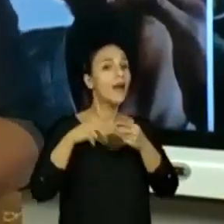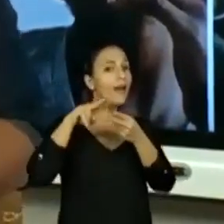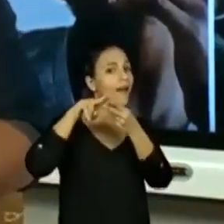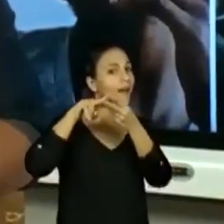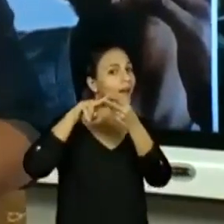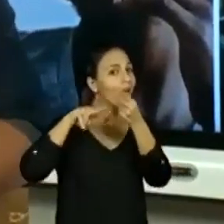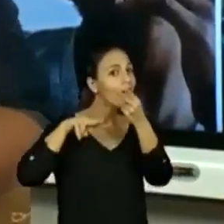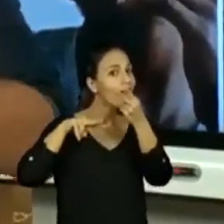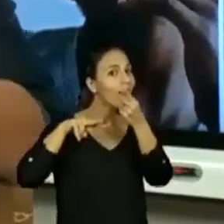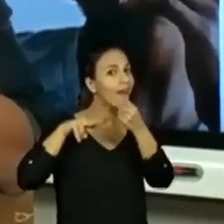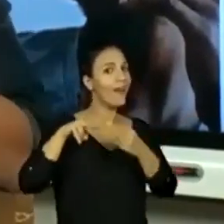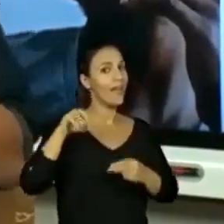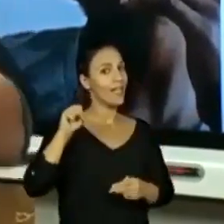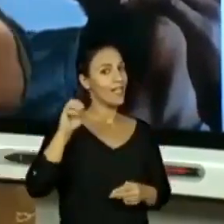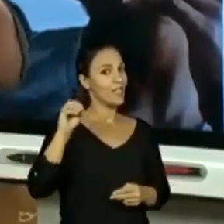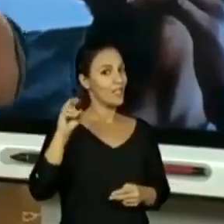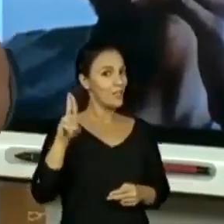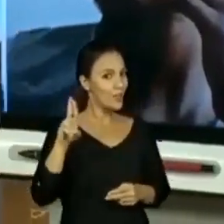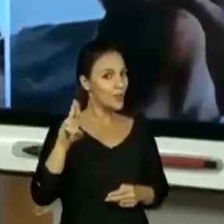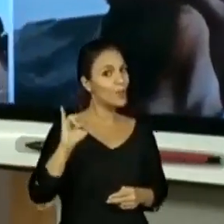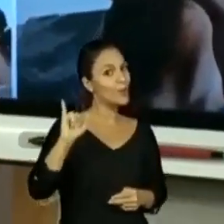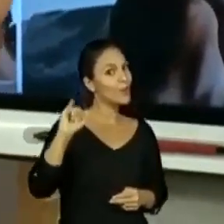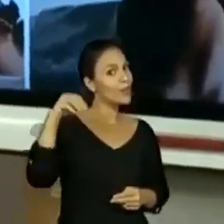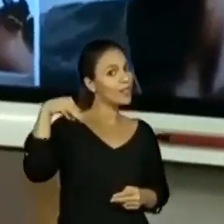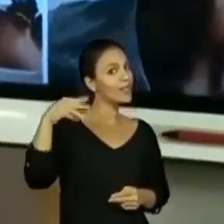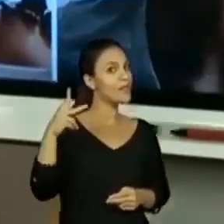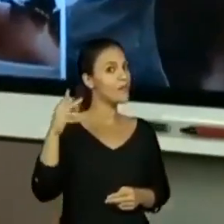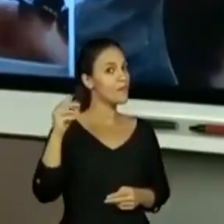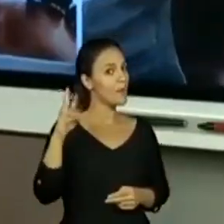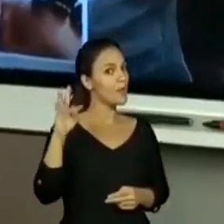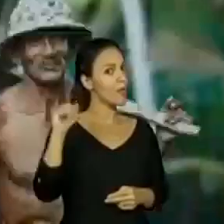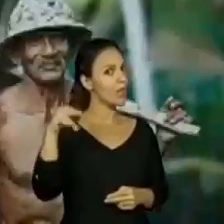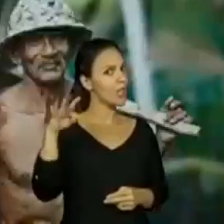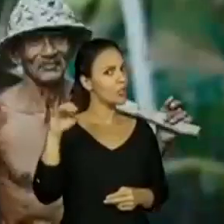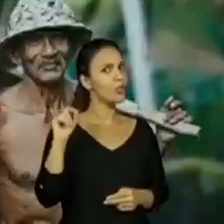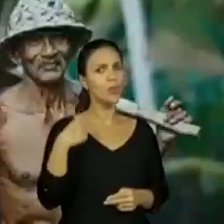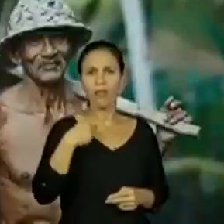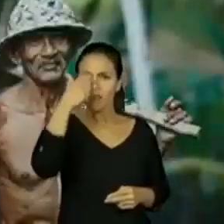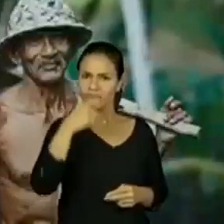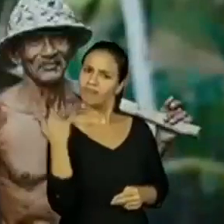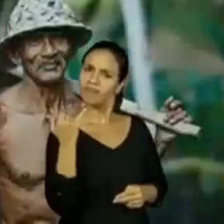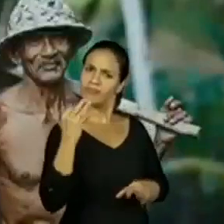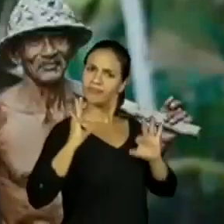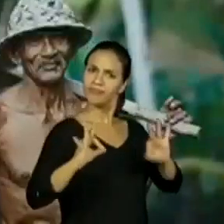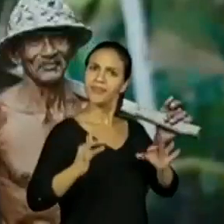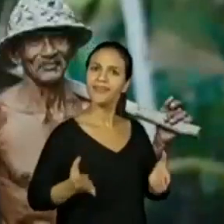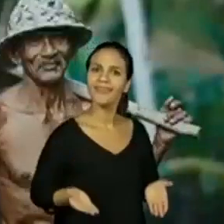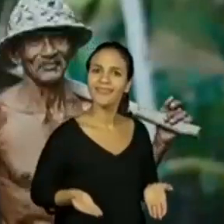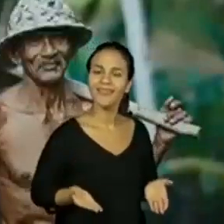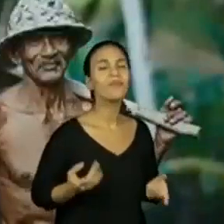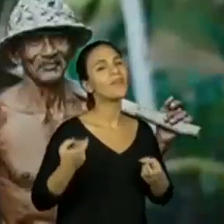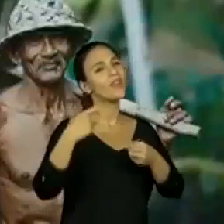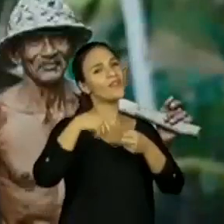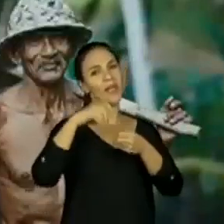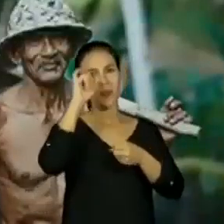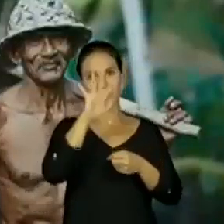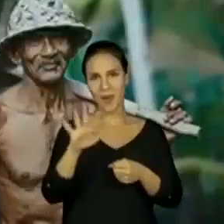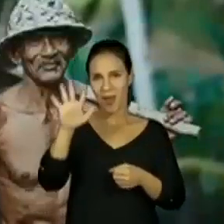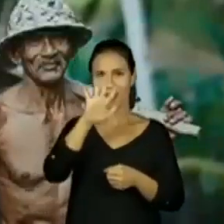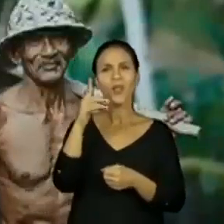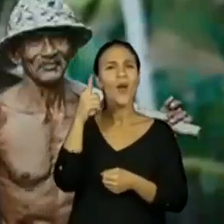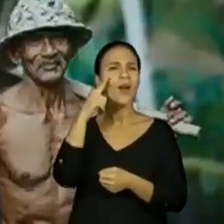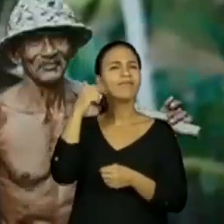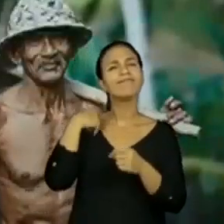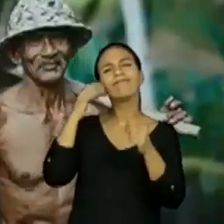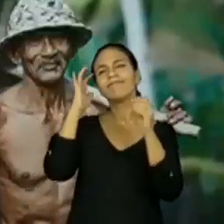importante. Tudo bem? Mas, vamos voltar aqui para esta imagem. Vamos separar, vamos imaginar que